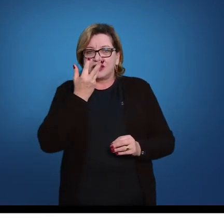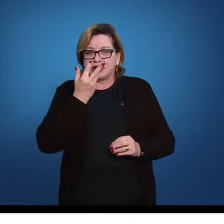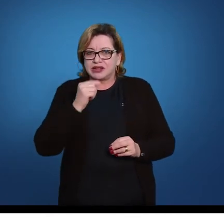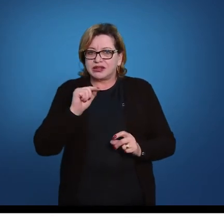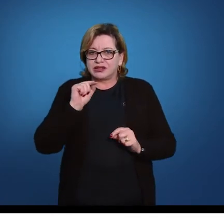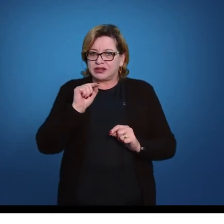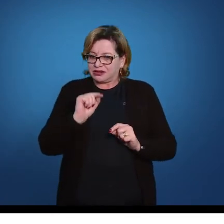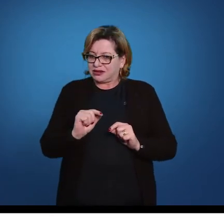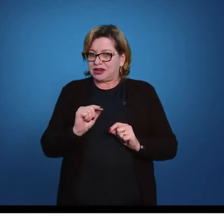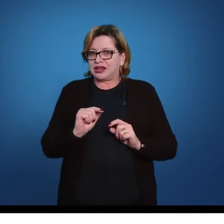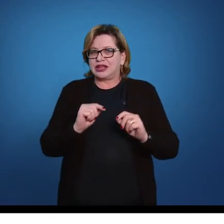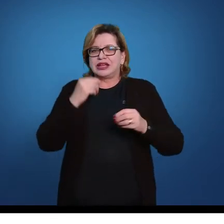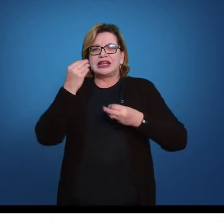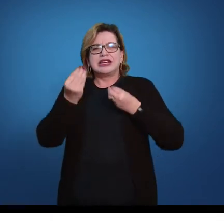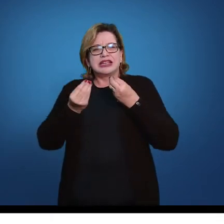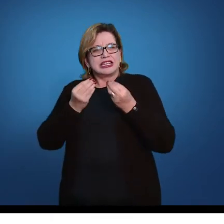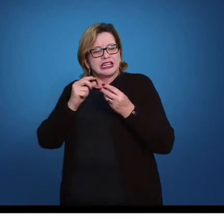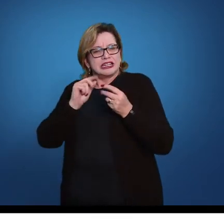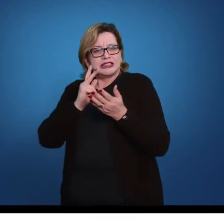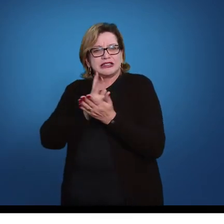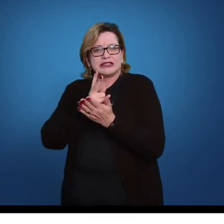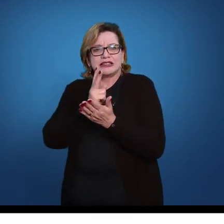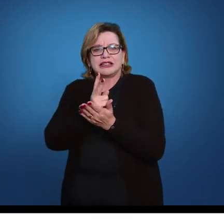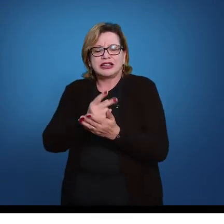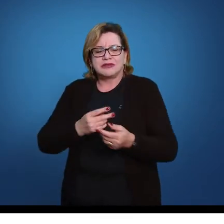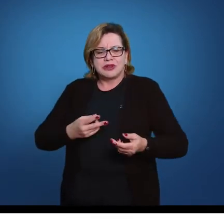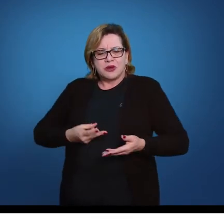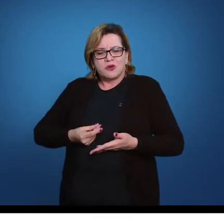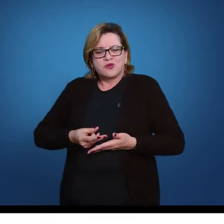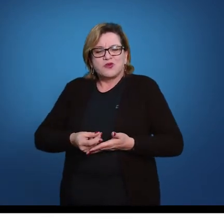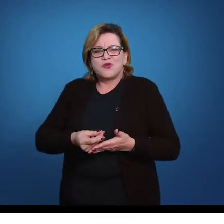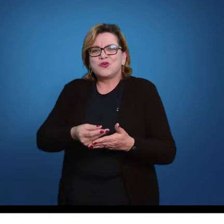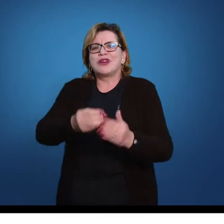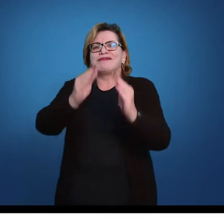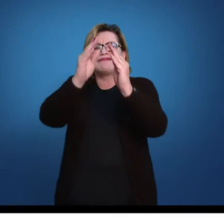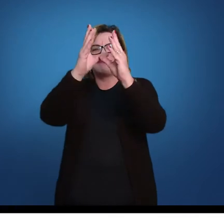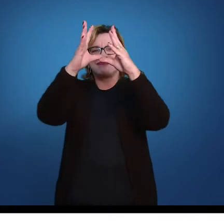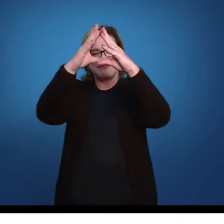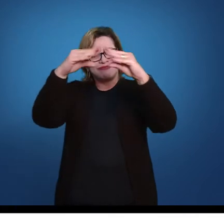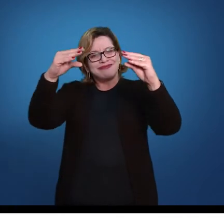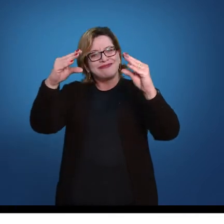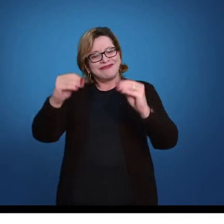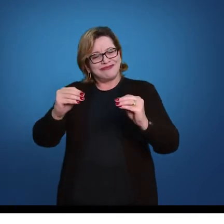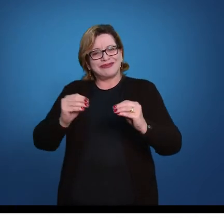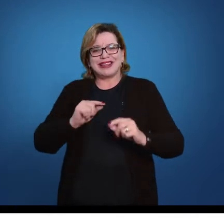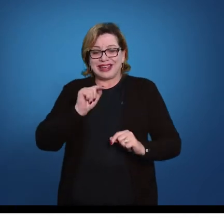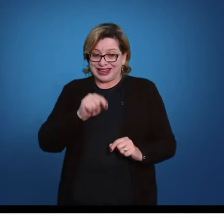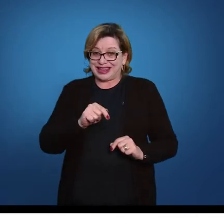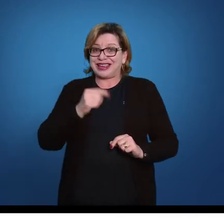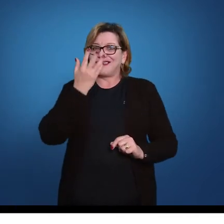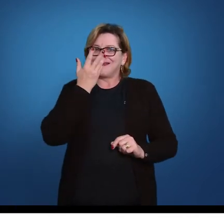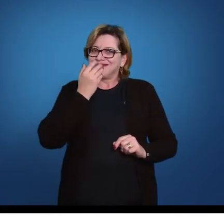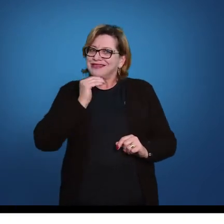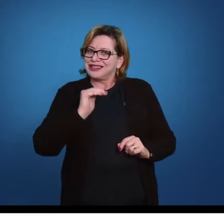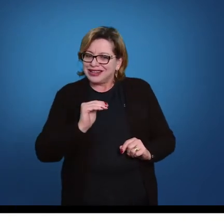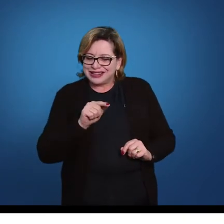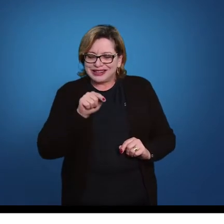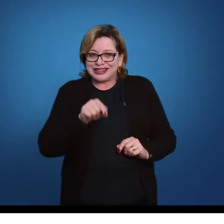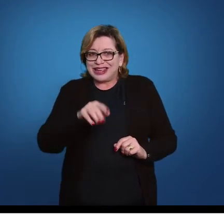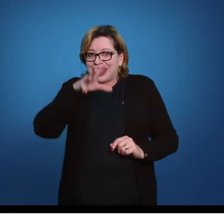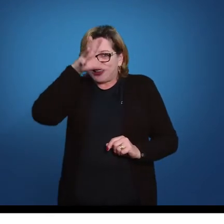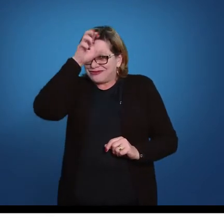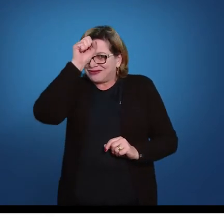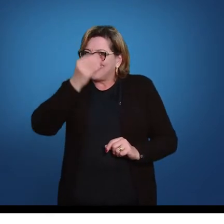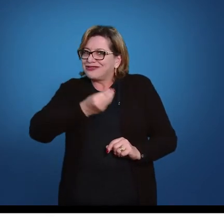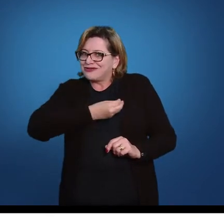consideradas as portadoras da continuidade do circo. Quer dizer, eram as crianças aprendendo